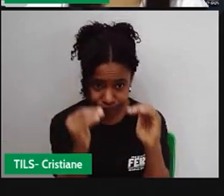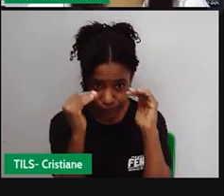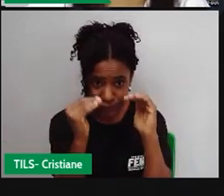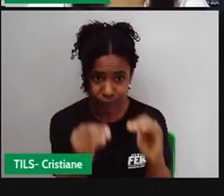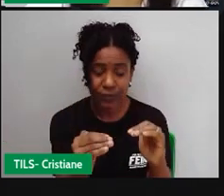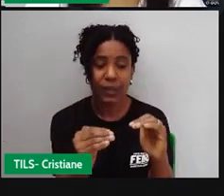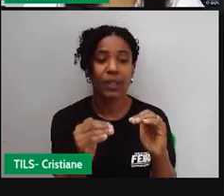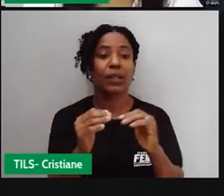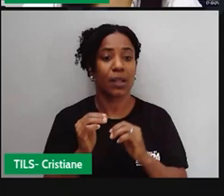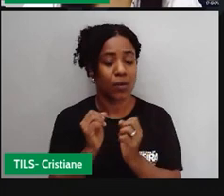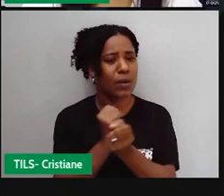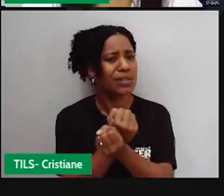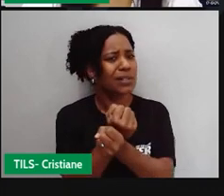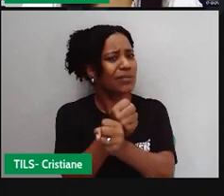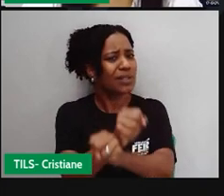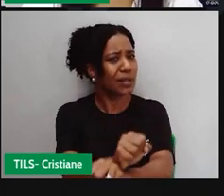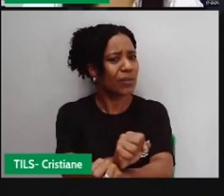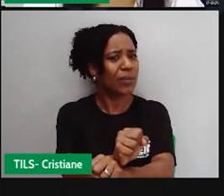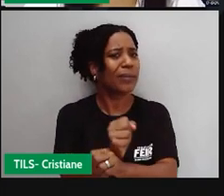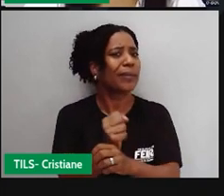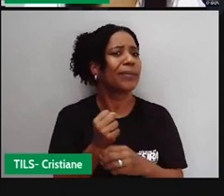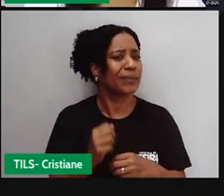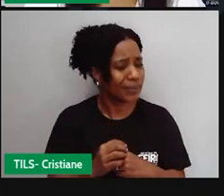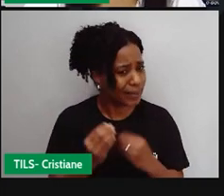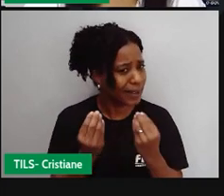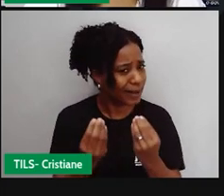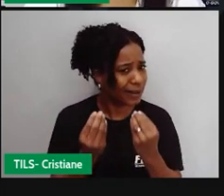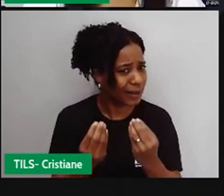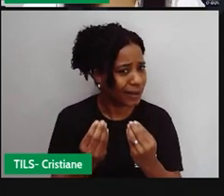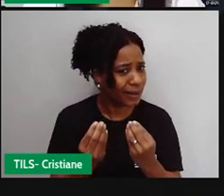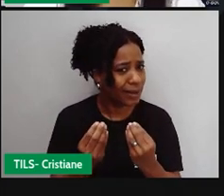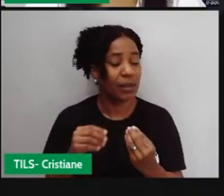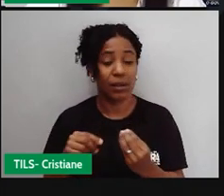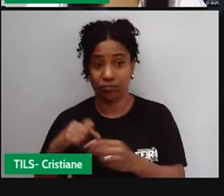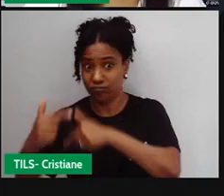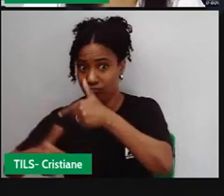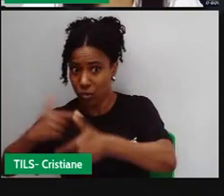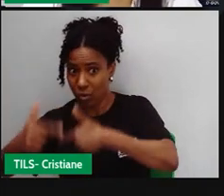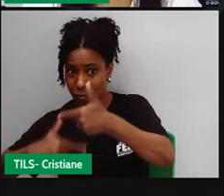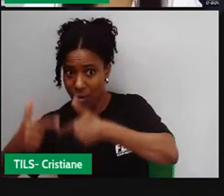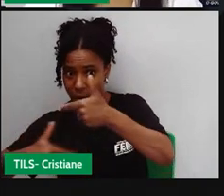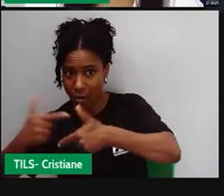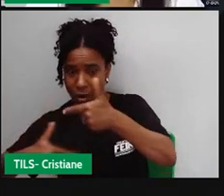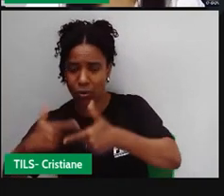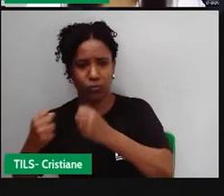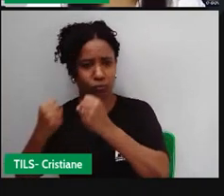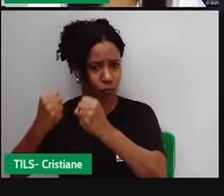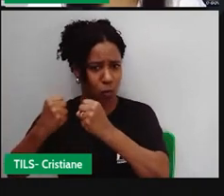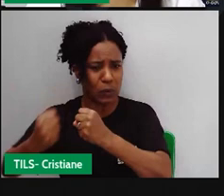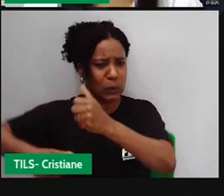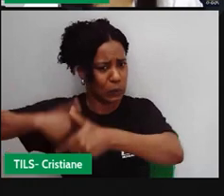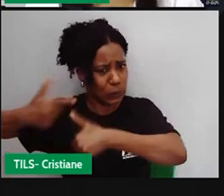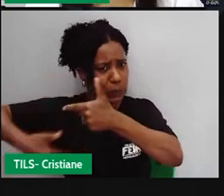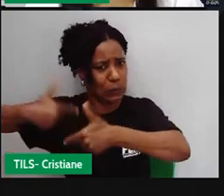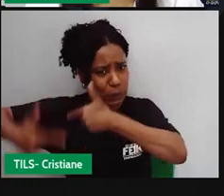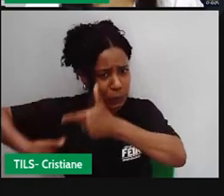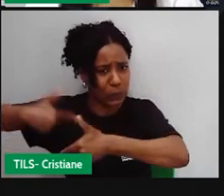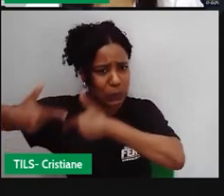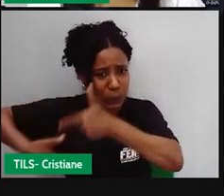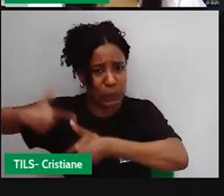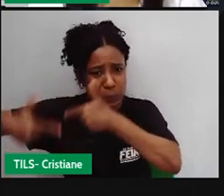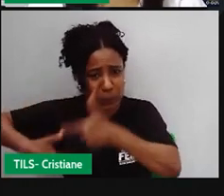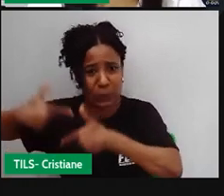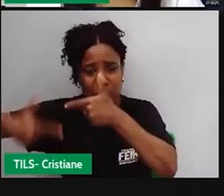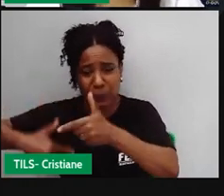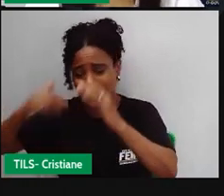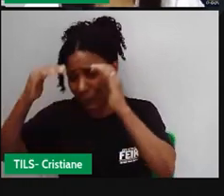força do trabalho, né? E impedia eles de tomar, de descansar, ou de fazer qualquer coisa em relação ao trabalho, à